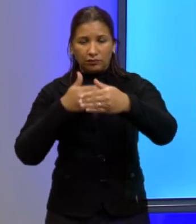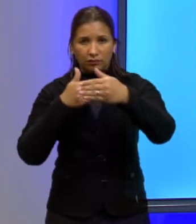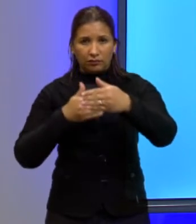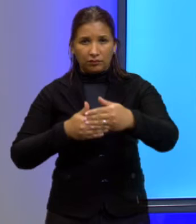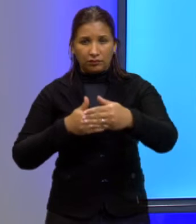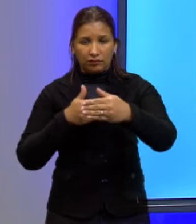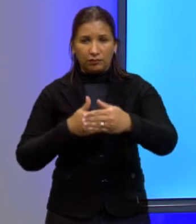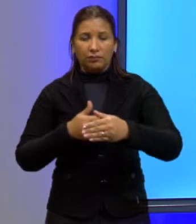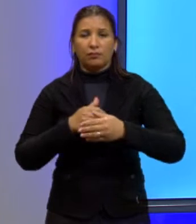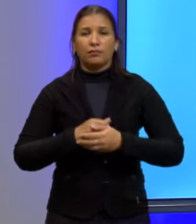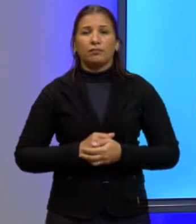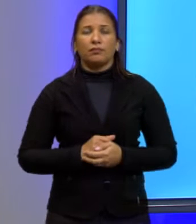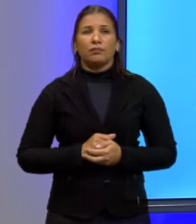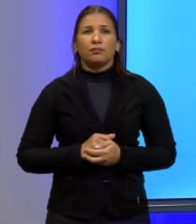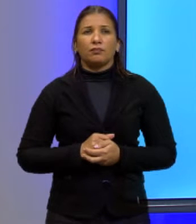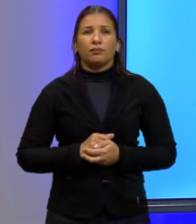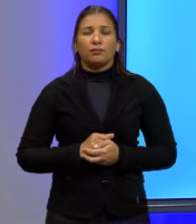palco.